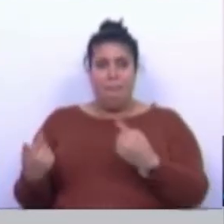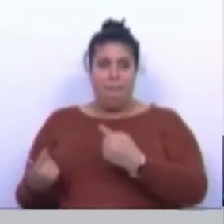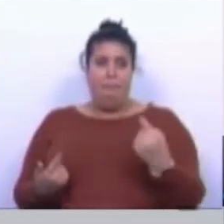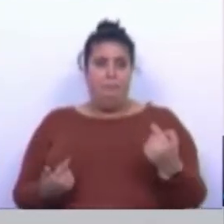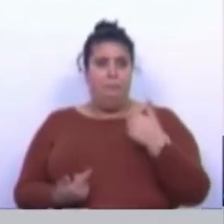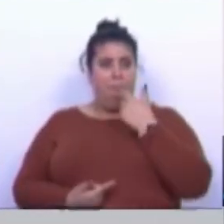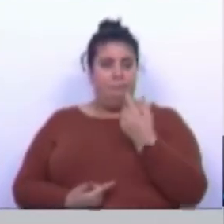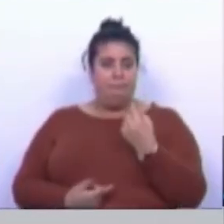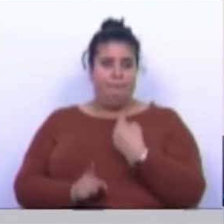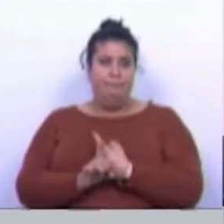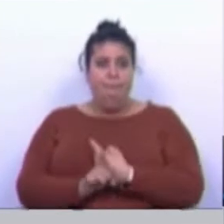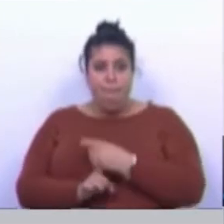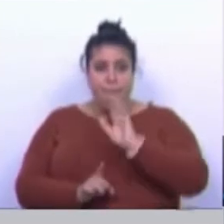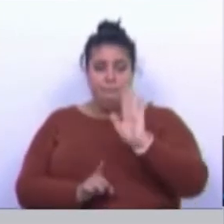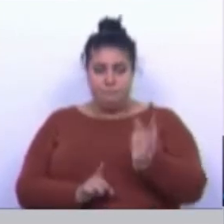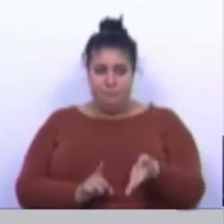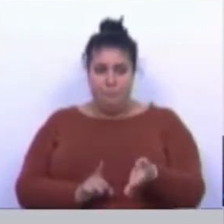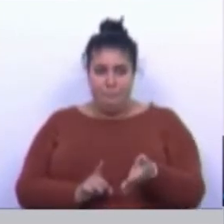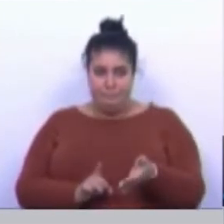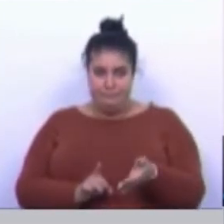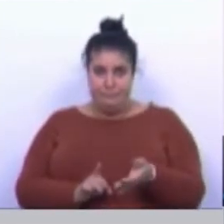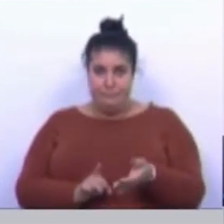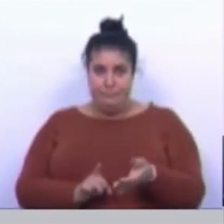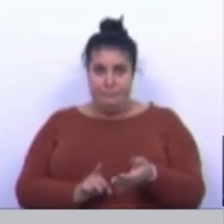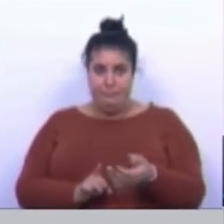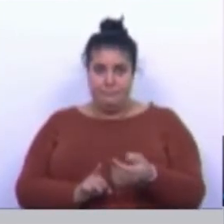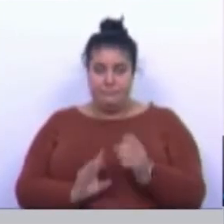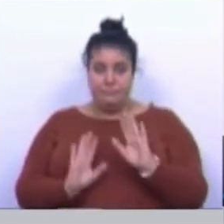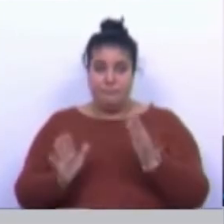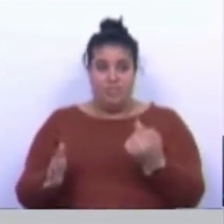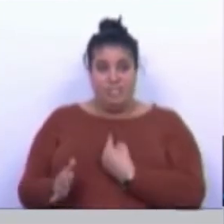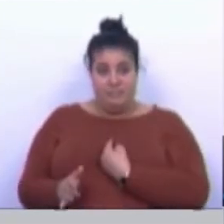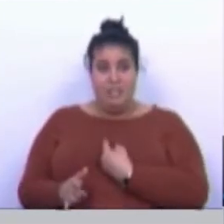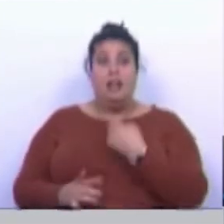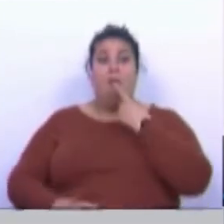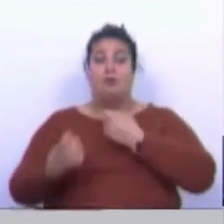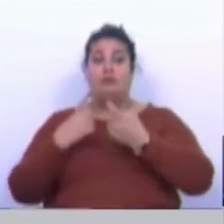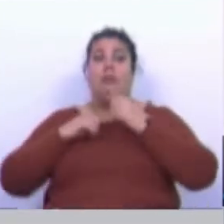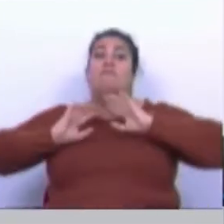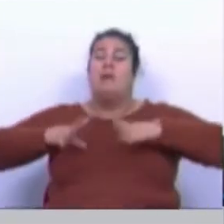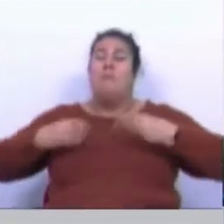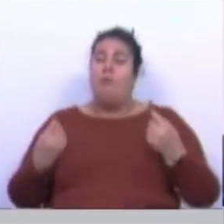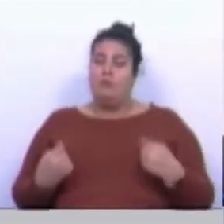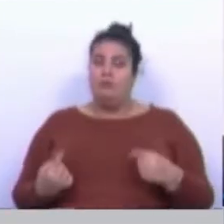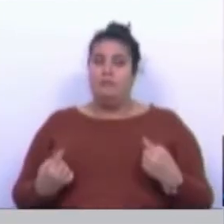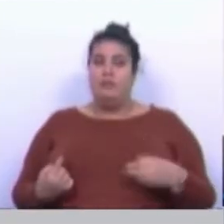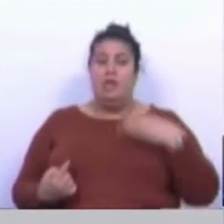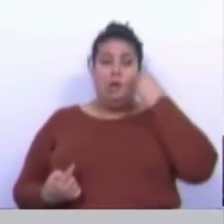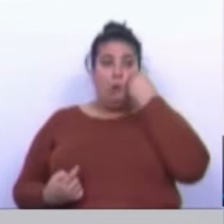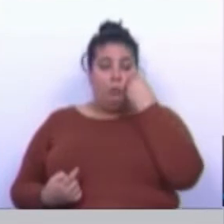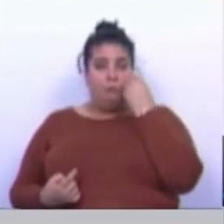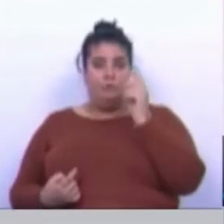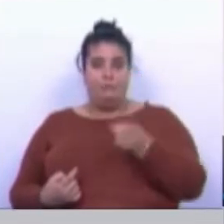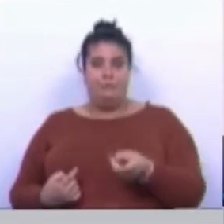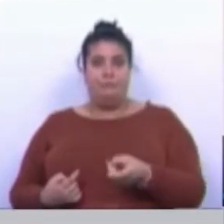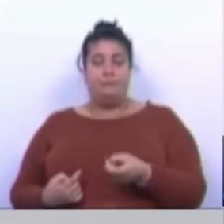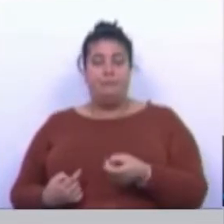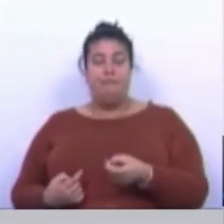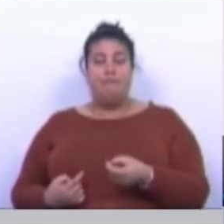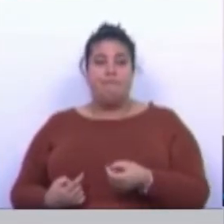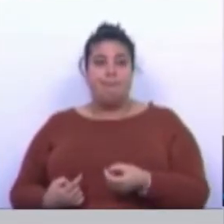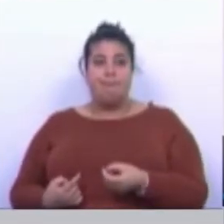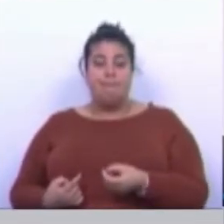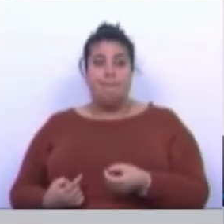uma coisa que já devia estar, a associação já questionou várias vezes os níveis de intervenção, era suposto os